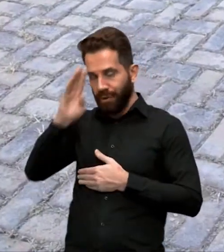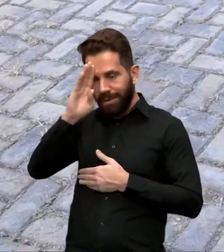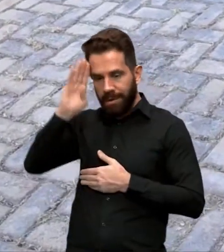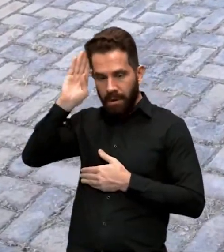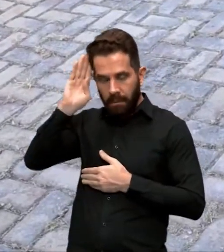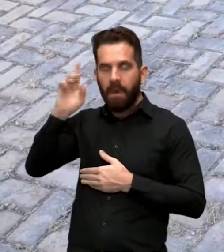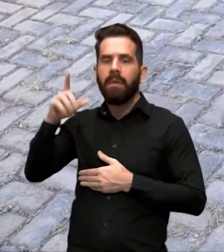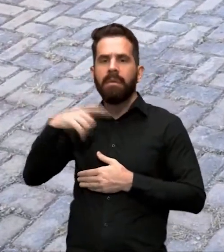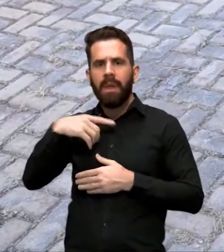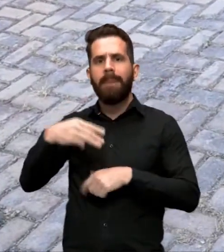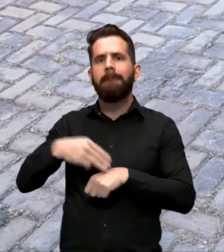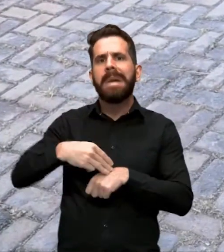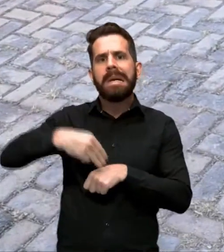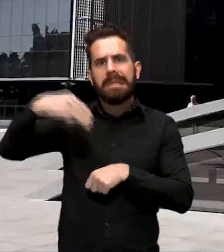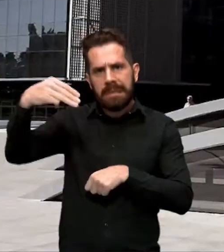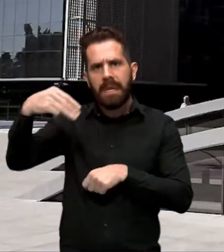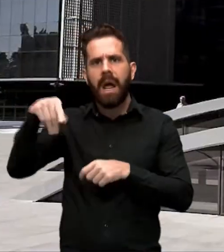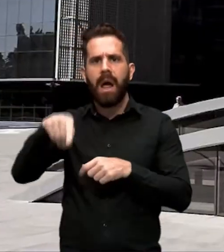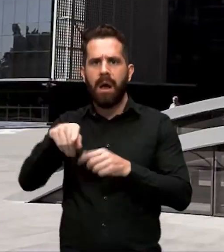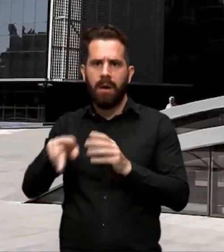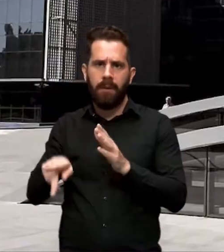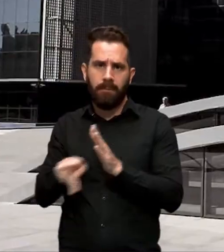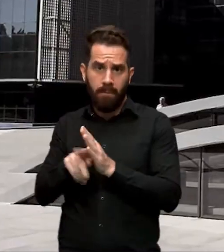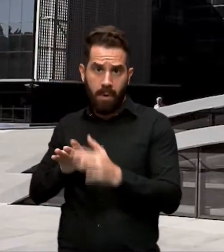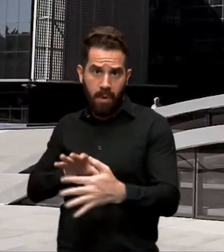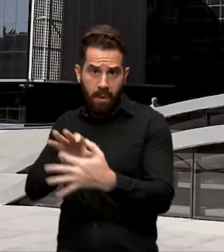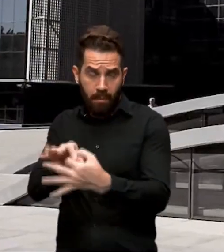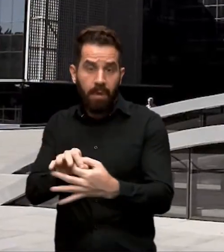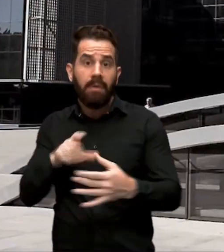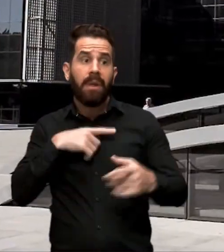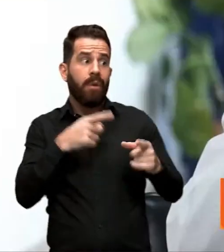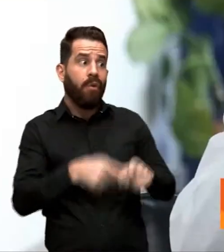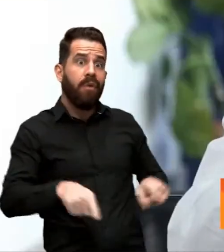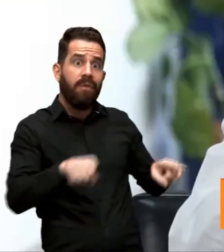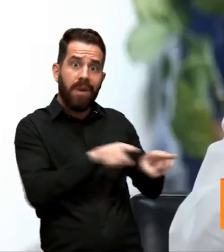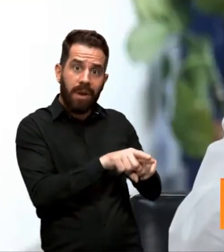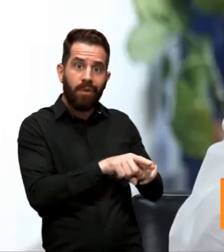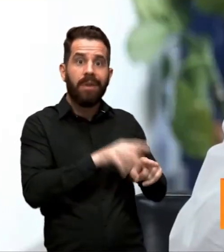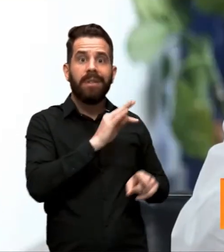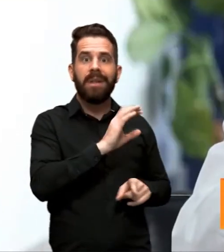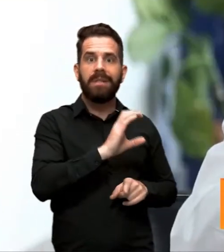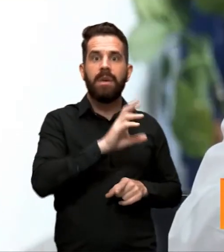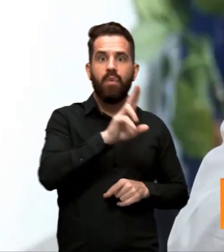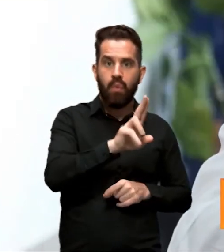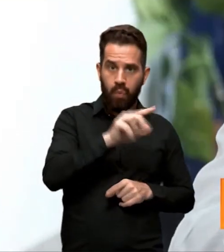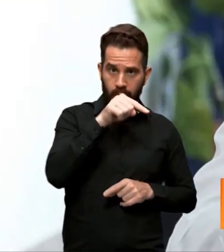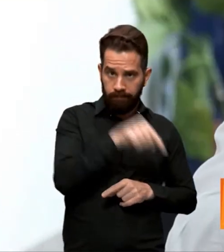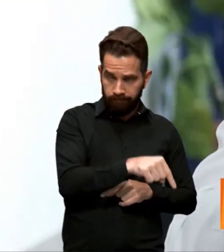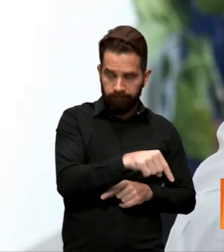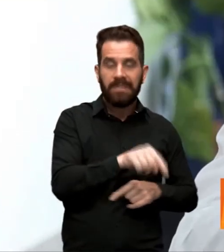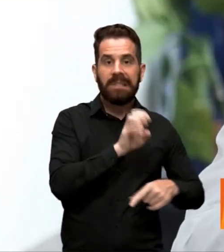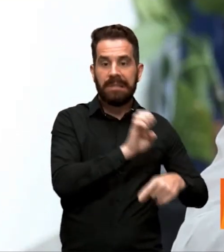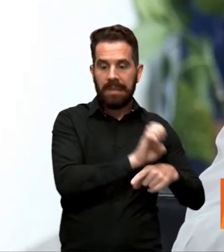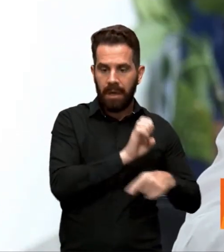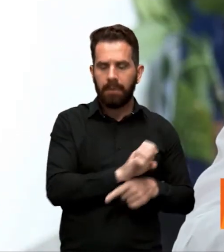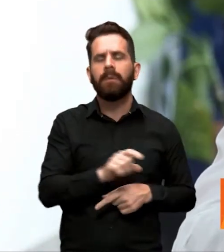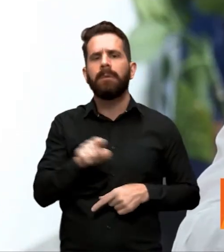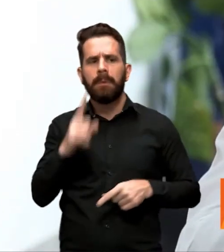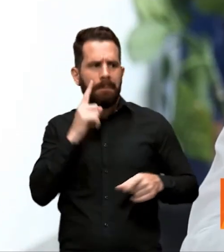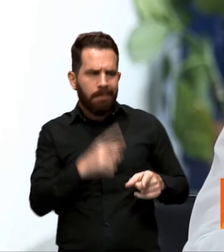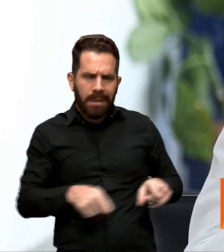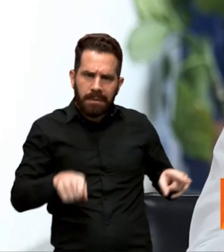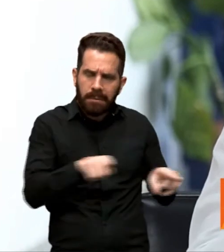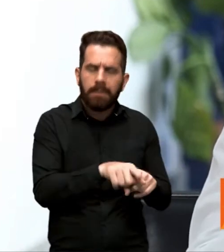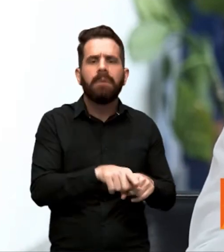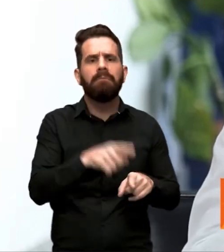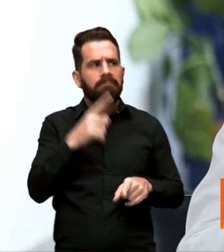UFG possui um convênio com o Tribunal de Contas do Estado. Dentro desse conceito, nós percebemos a